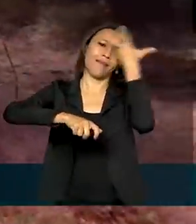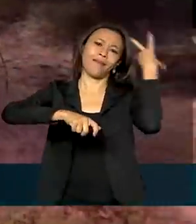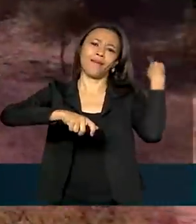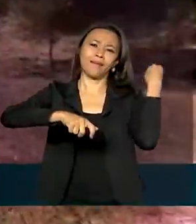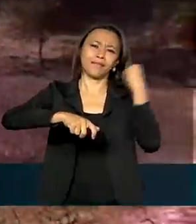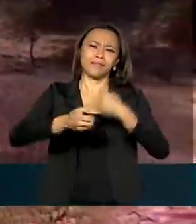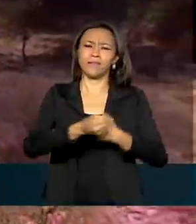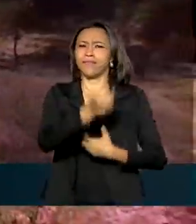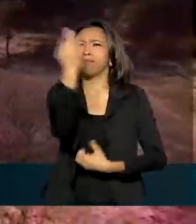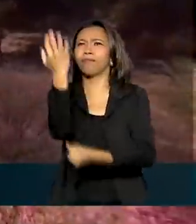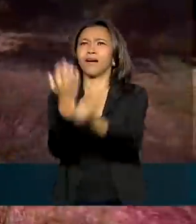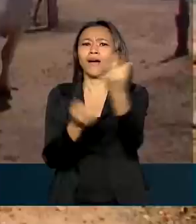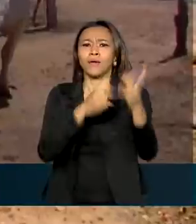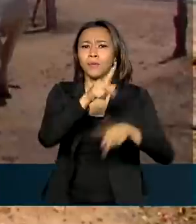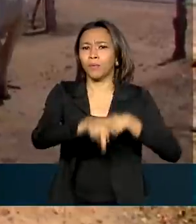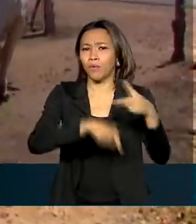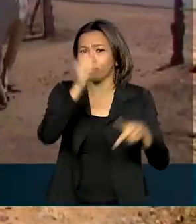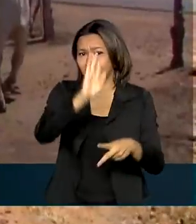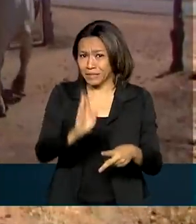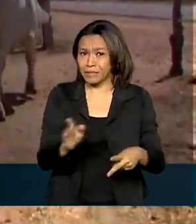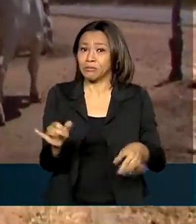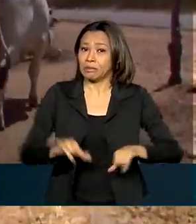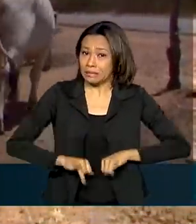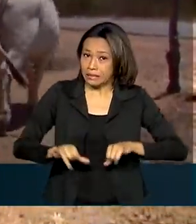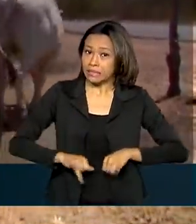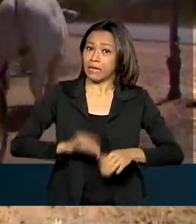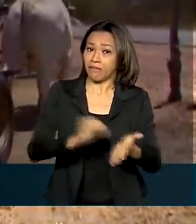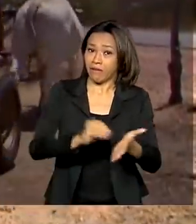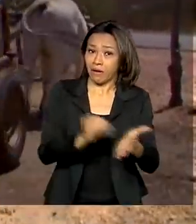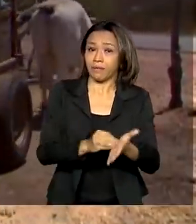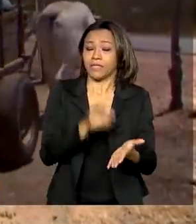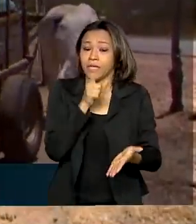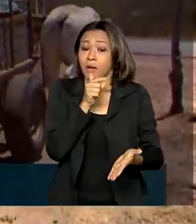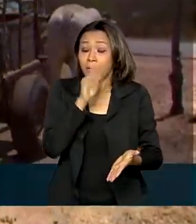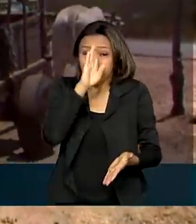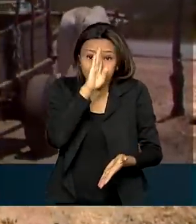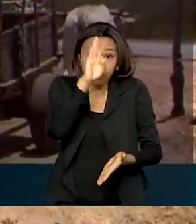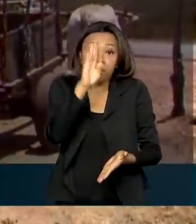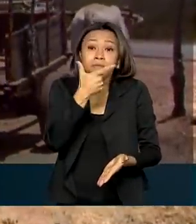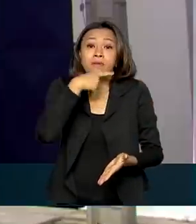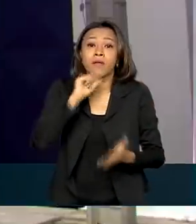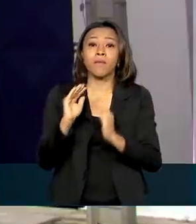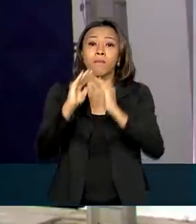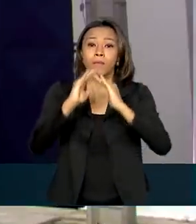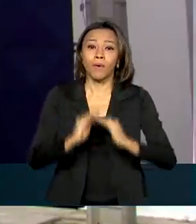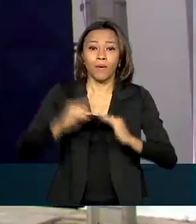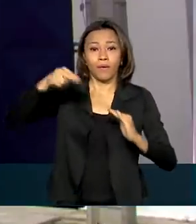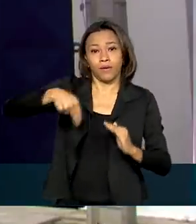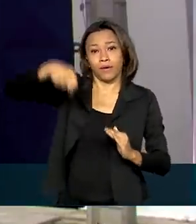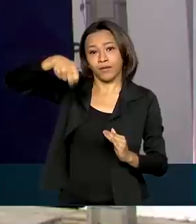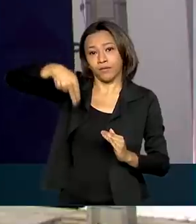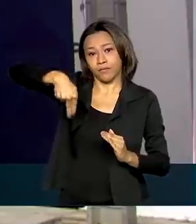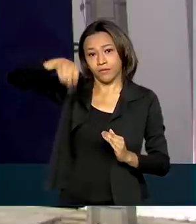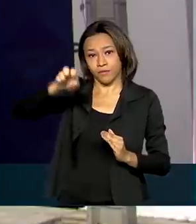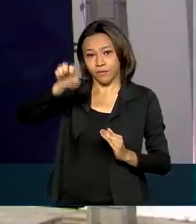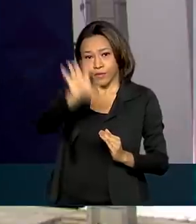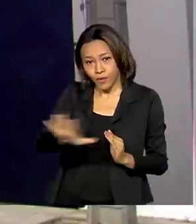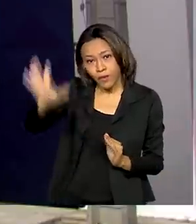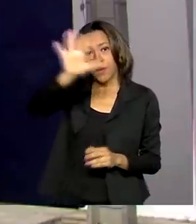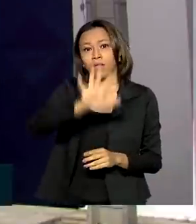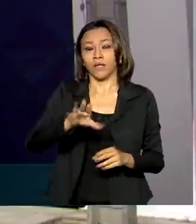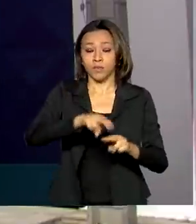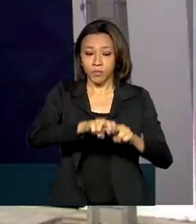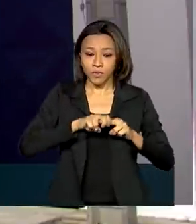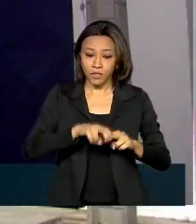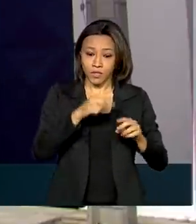que muitos brasileiros ainda passam, principalmente os que vivem em regiões do sertão nordestino. Por isso, o investimento de